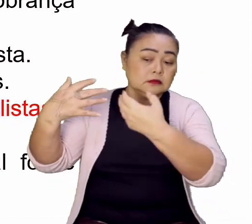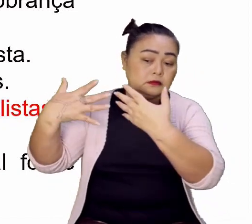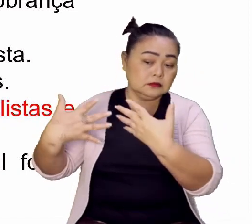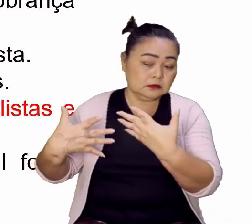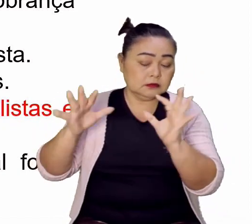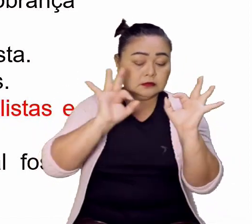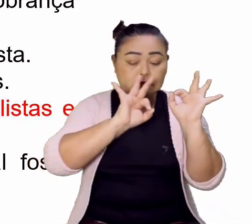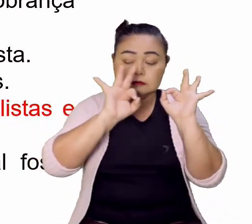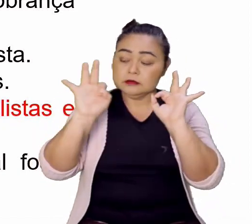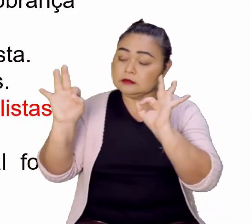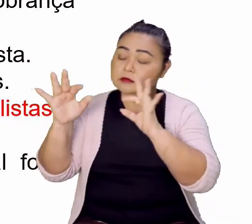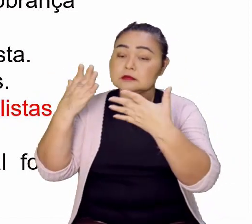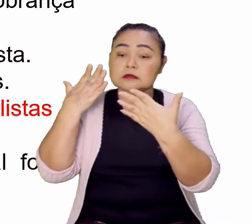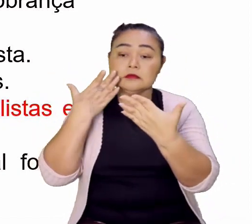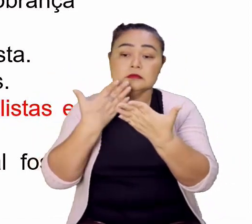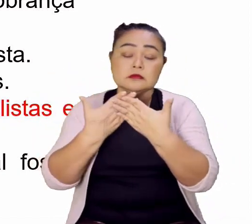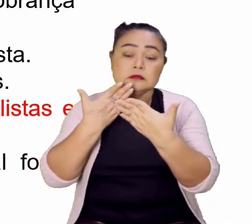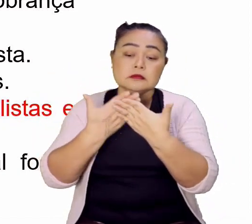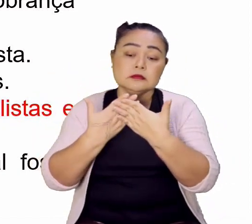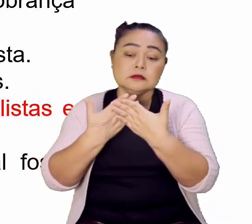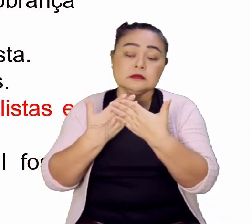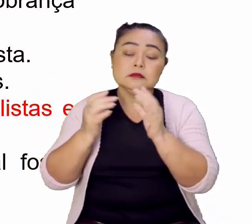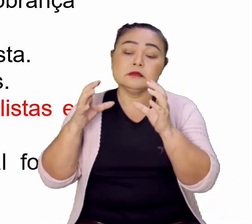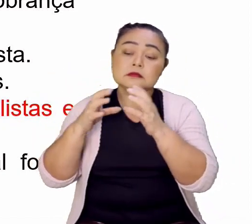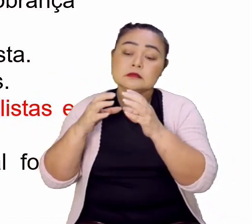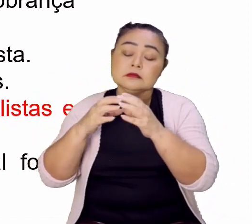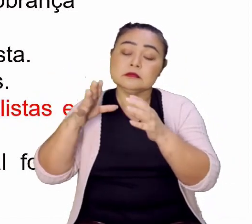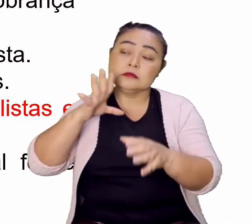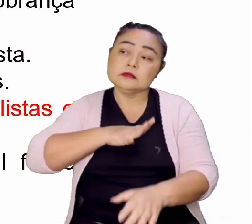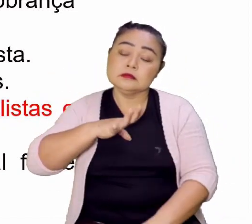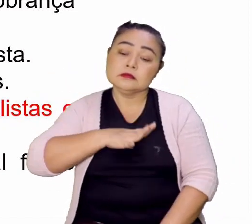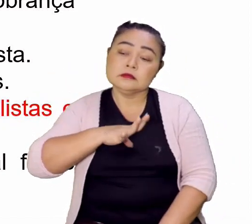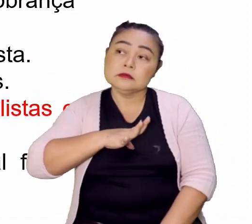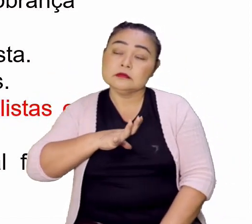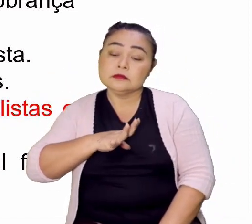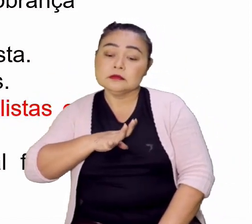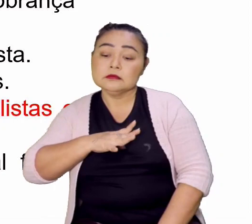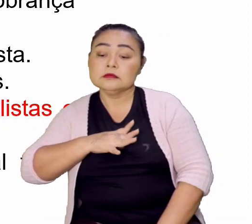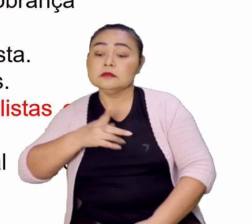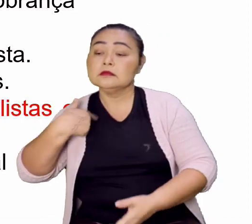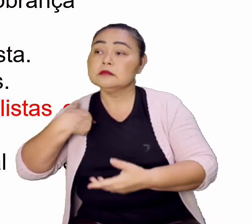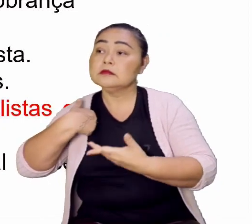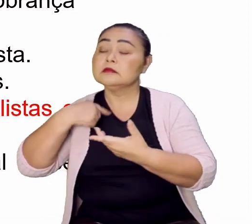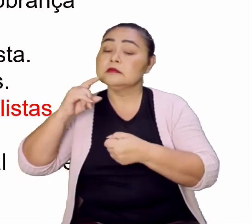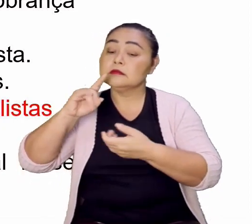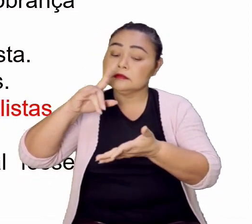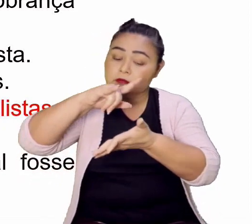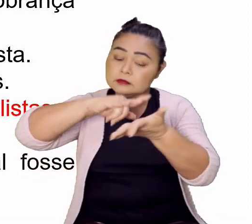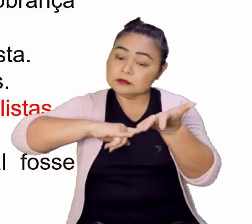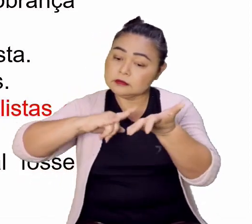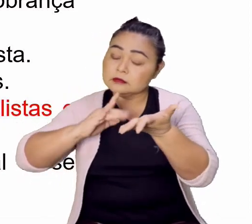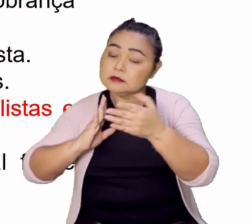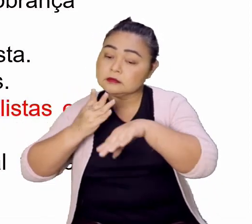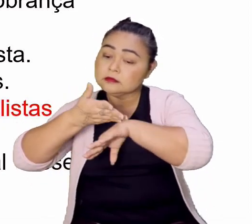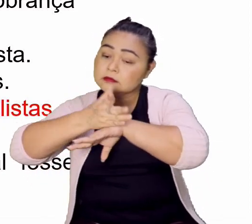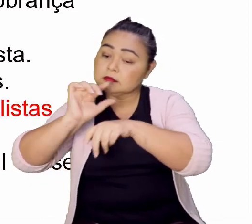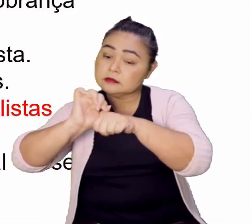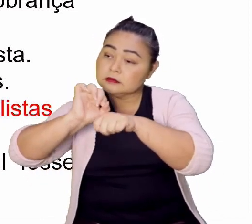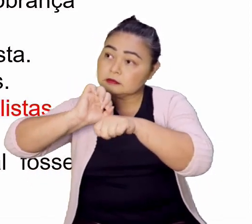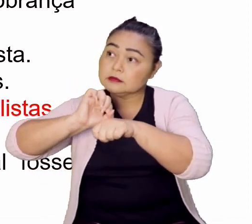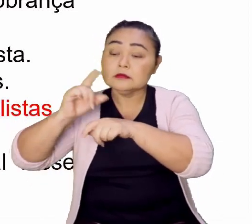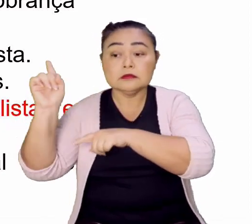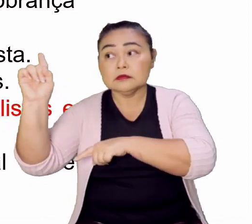aula. Quando o governo português começou a dar os passaportes especiais para as pessoas virem para cá,